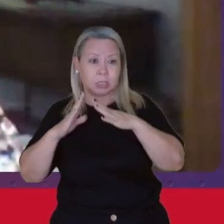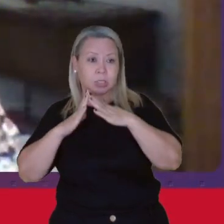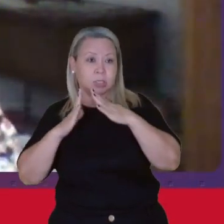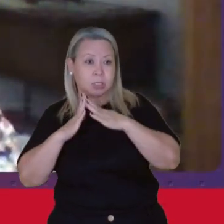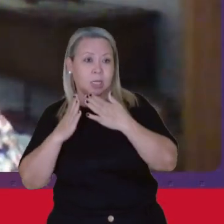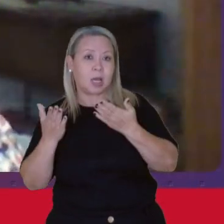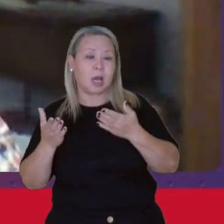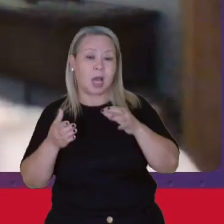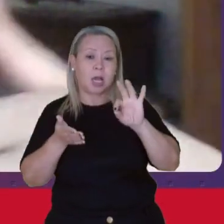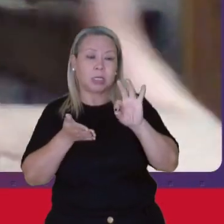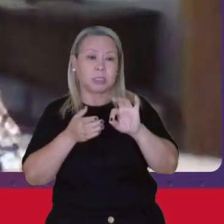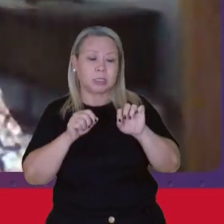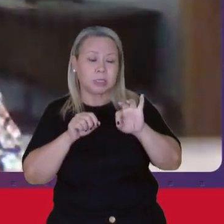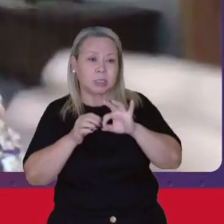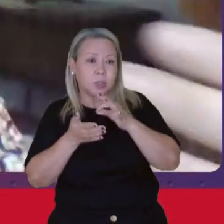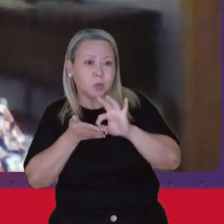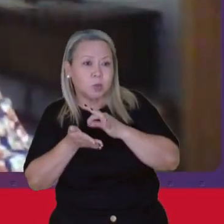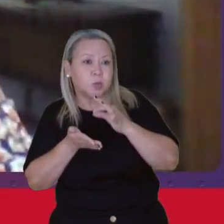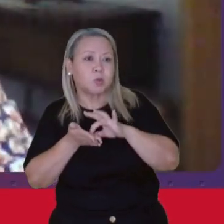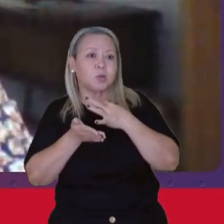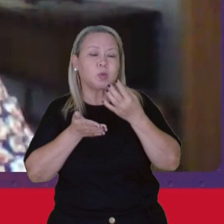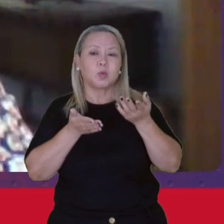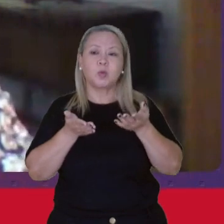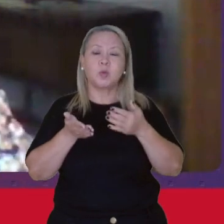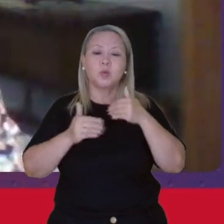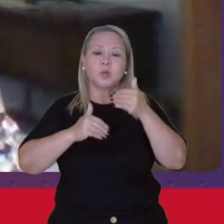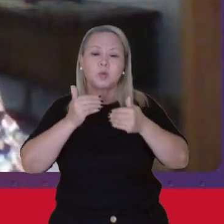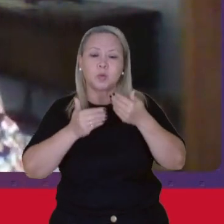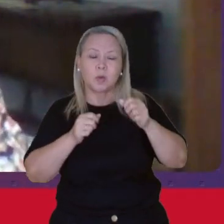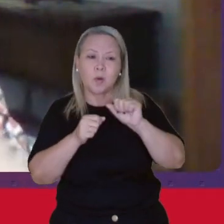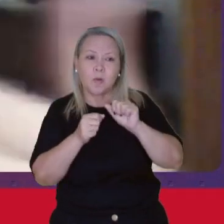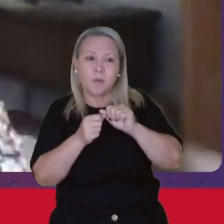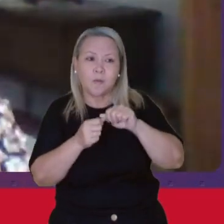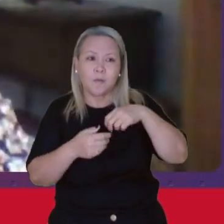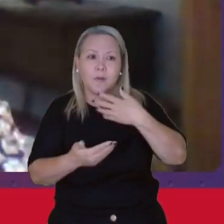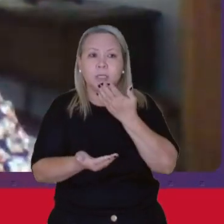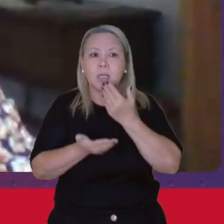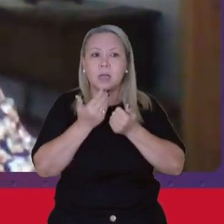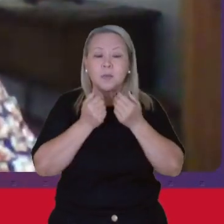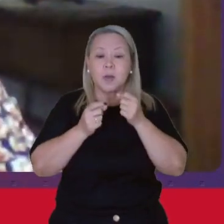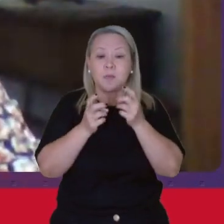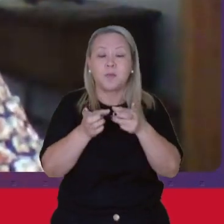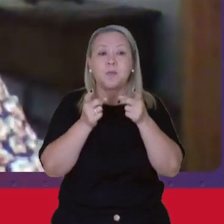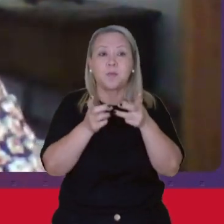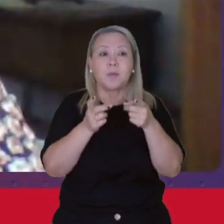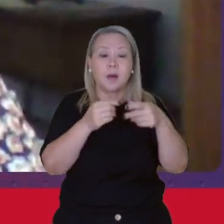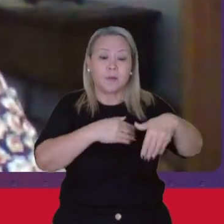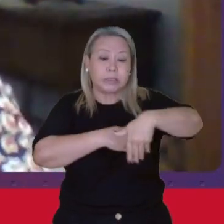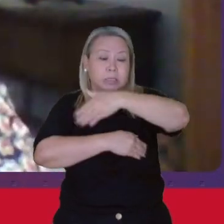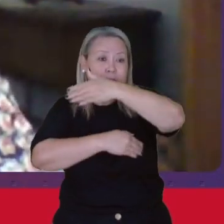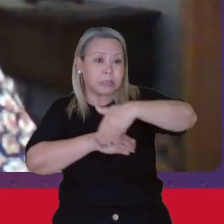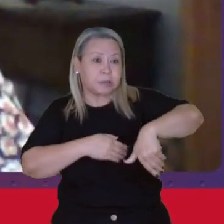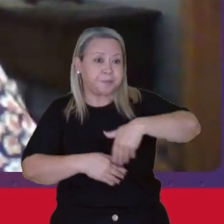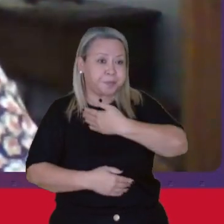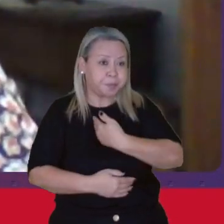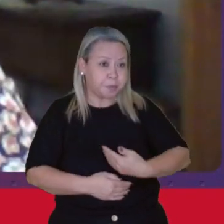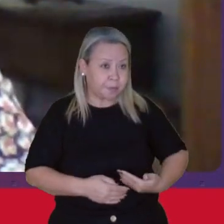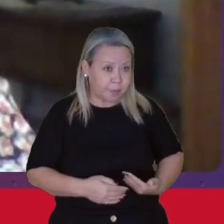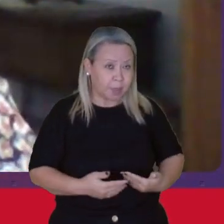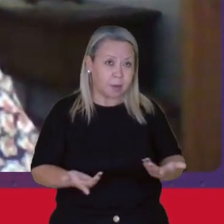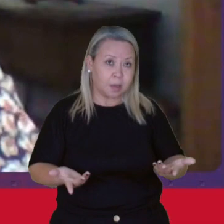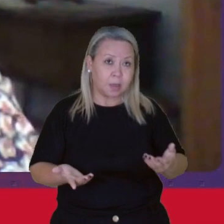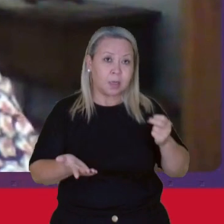Na costura, no processamento de alimentos Para vender em vias públicas E que isso